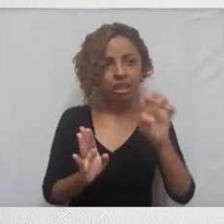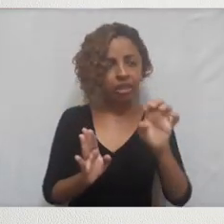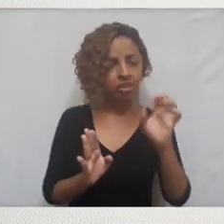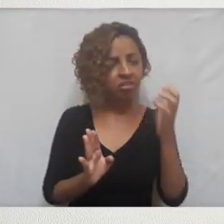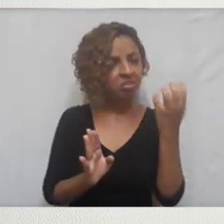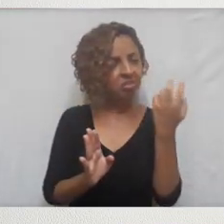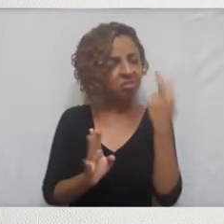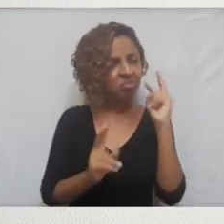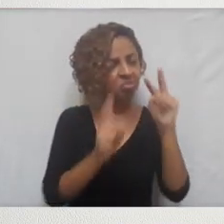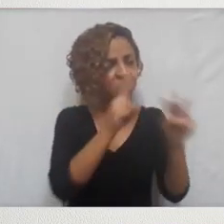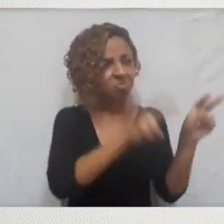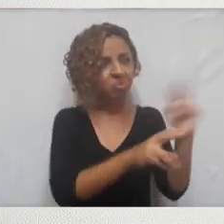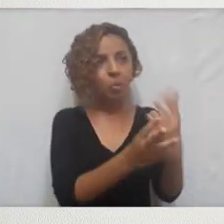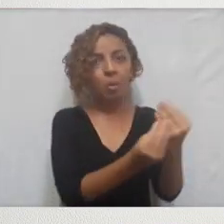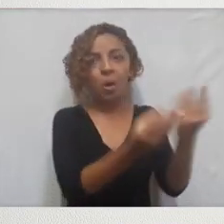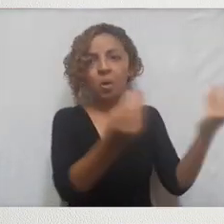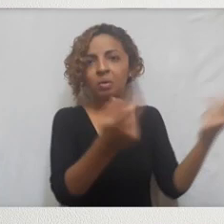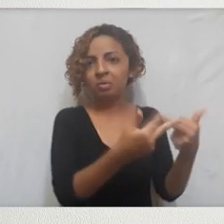ele está sempre ali,